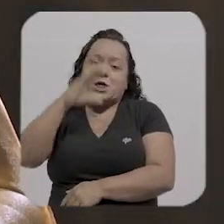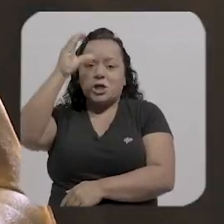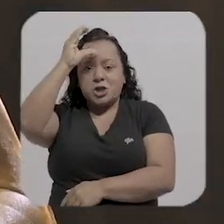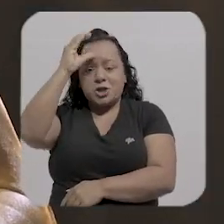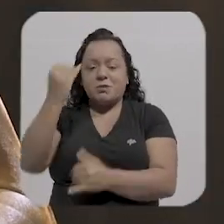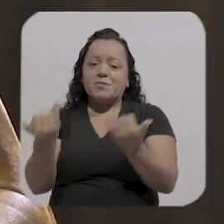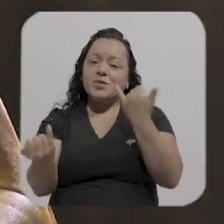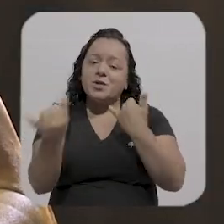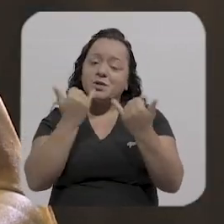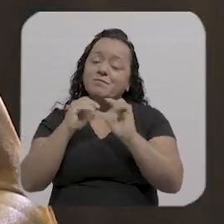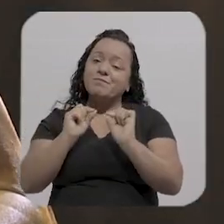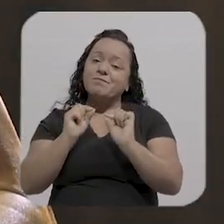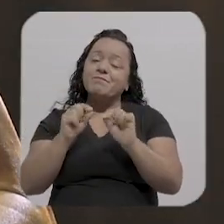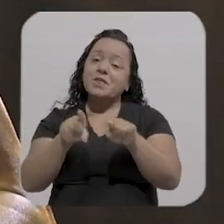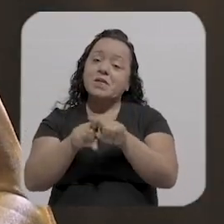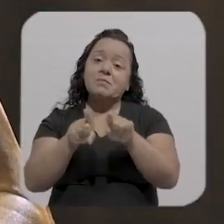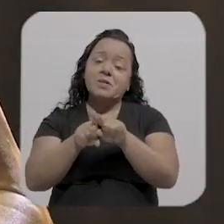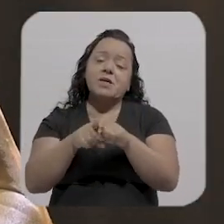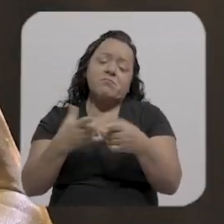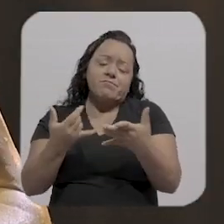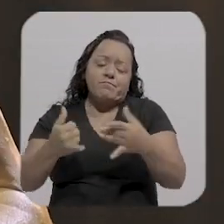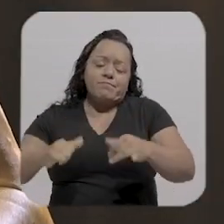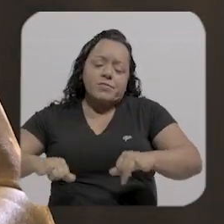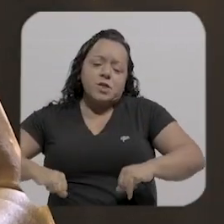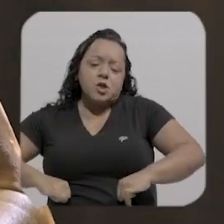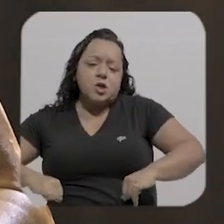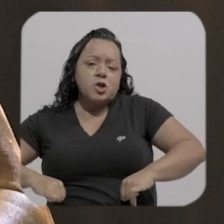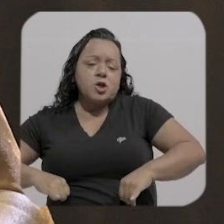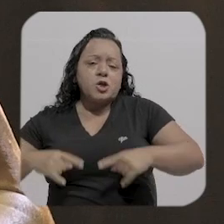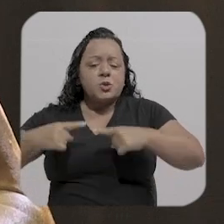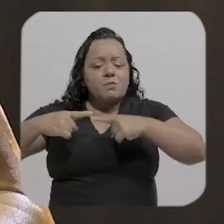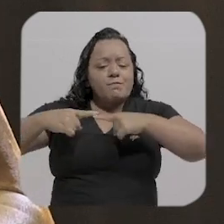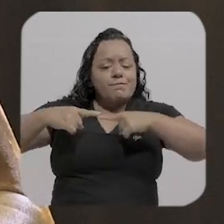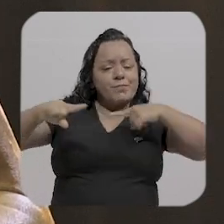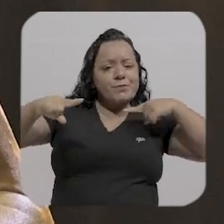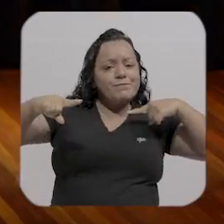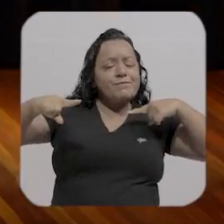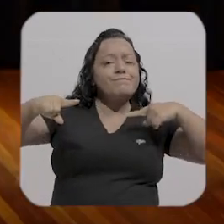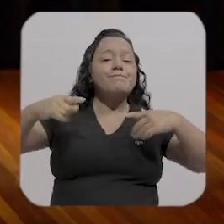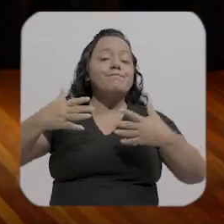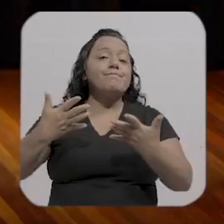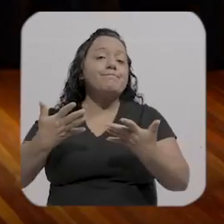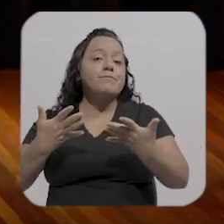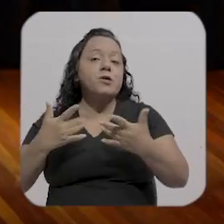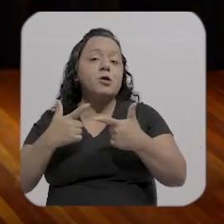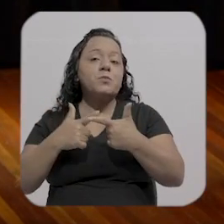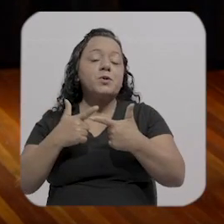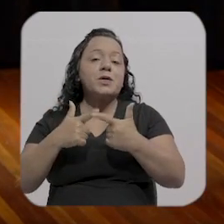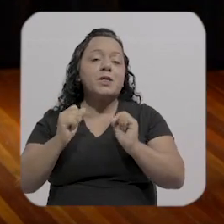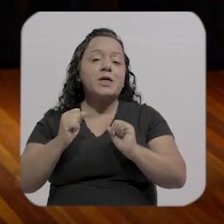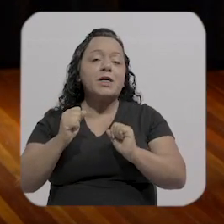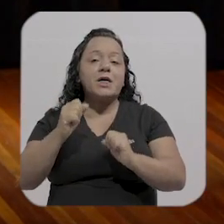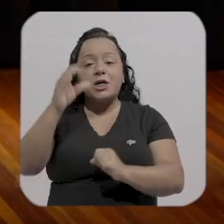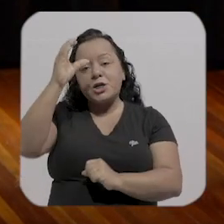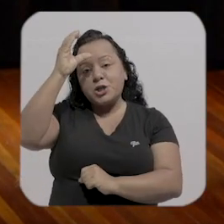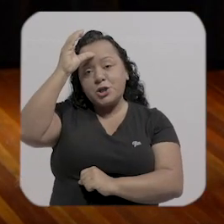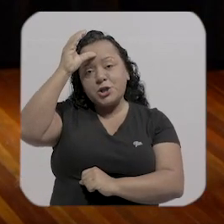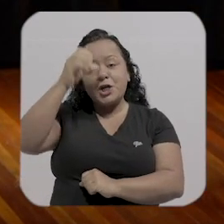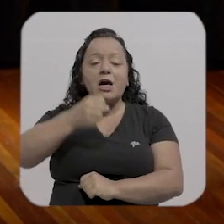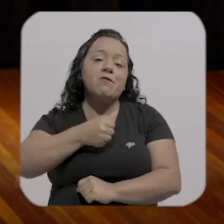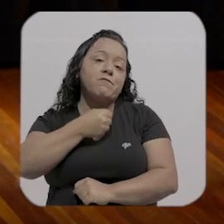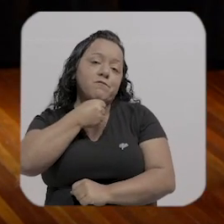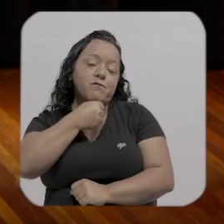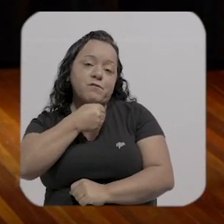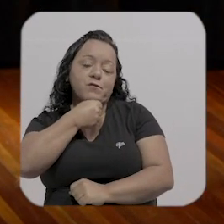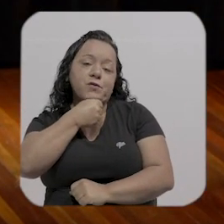não ter me sofrido tanto isso, essa romptura, foi porque essa minha tia avó, ela